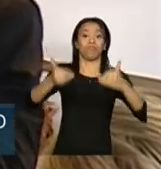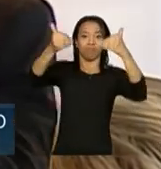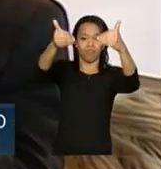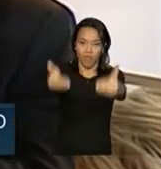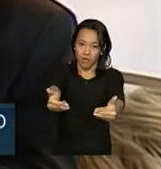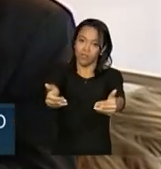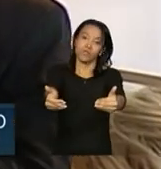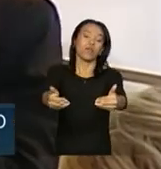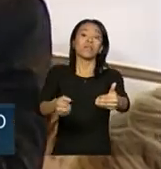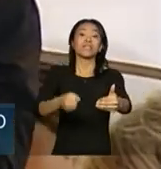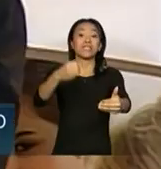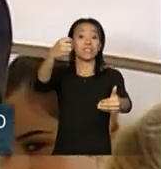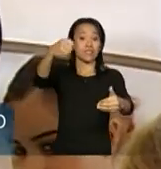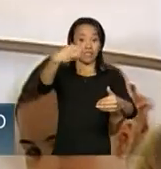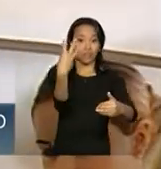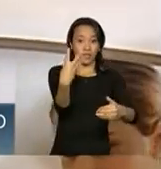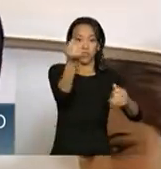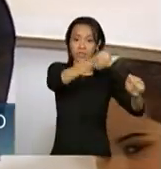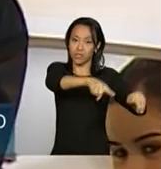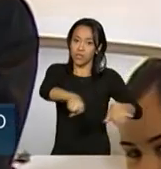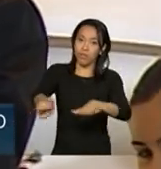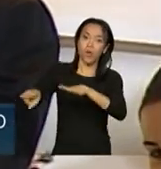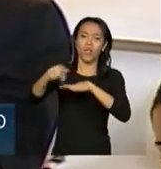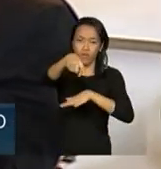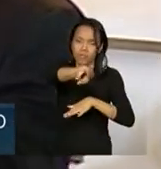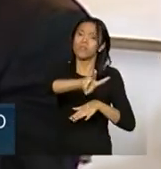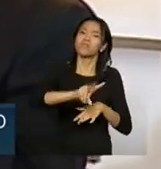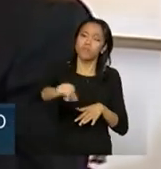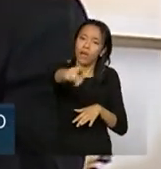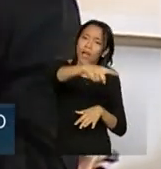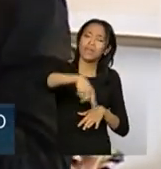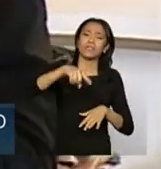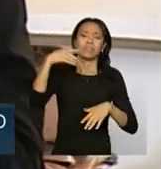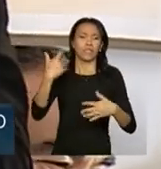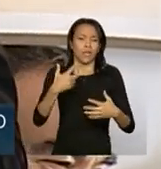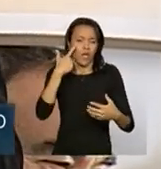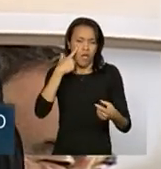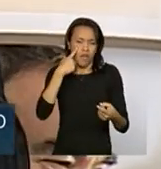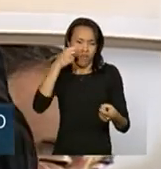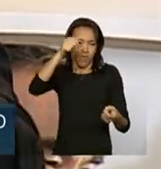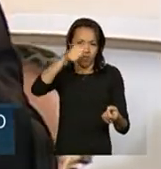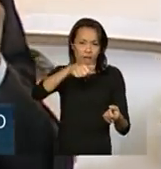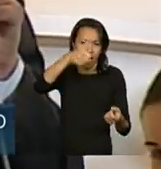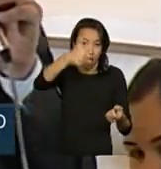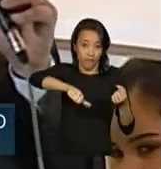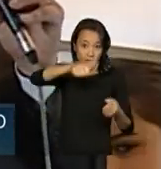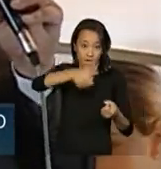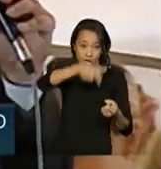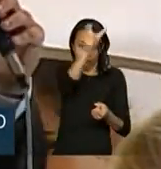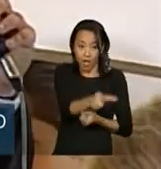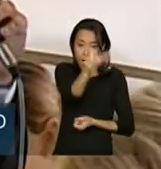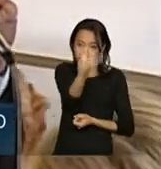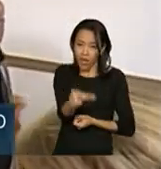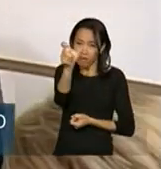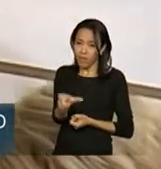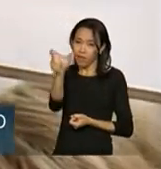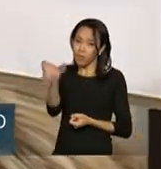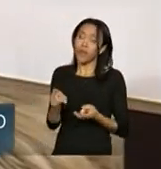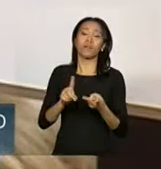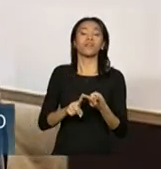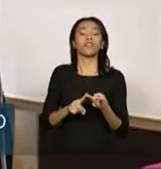essas três semanas, vocês passarão por um processo intenso de avaliação, de troca de